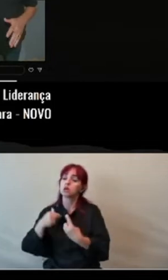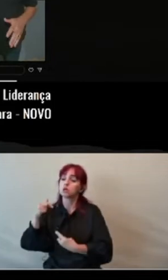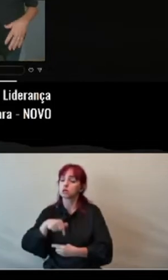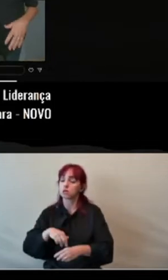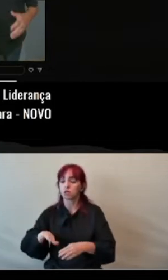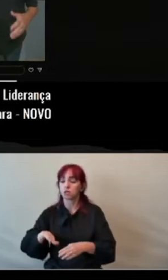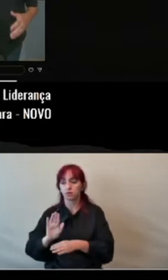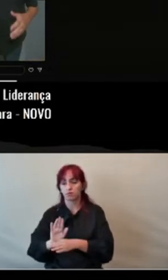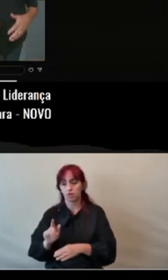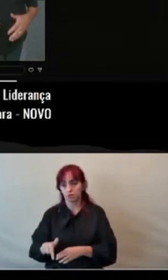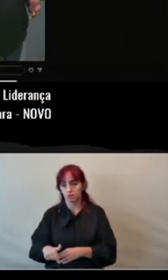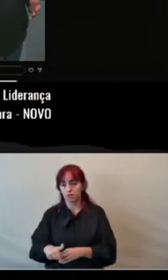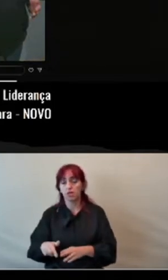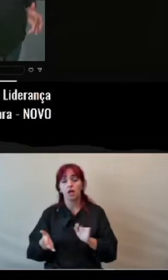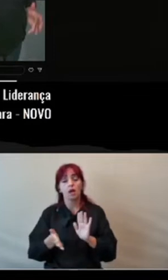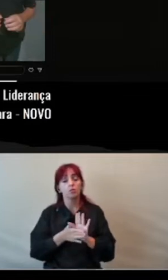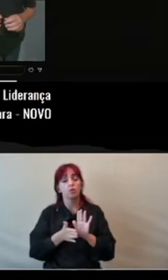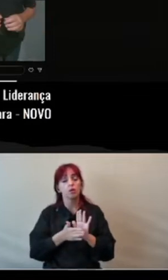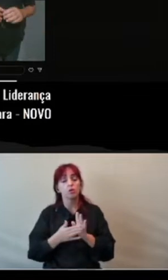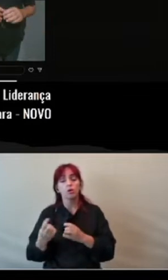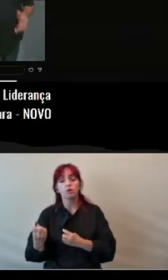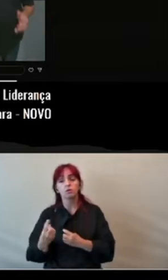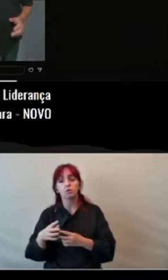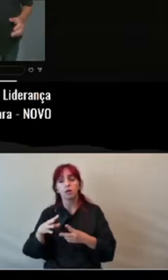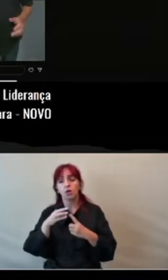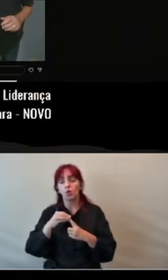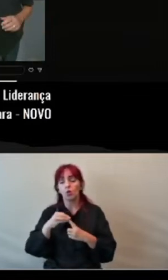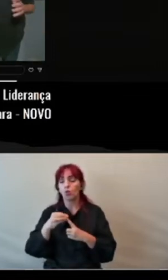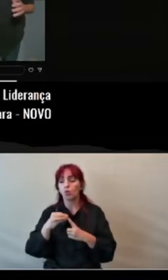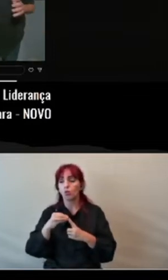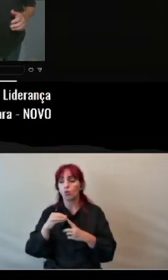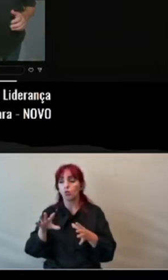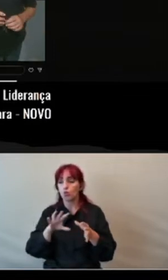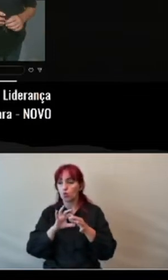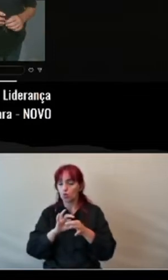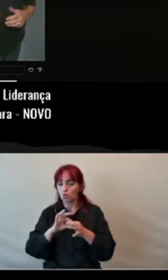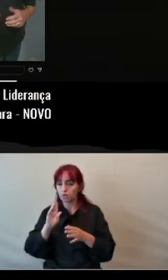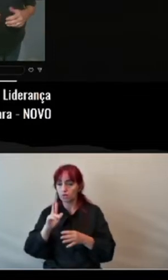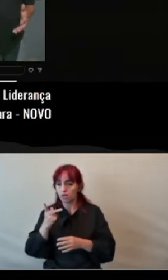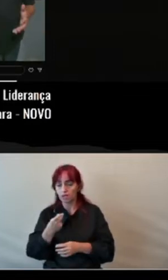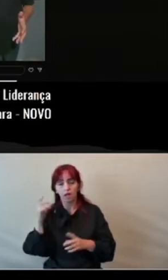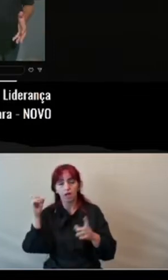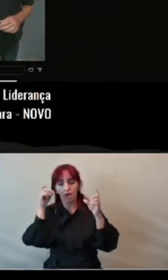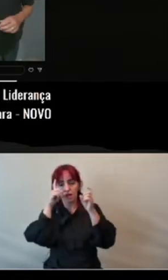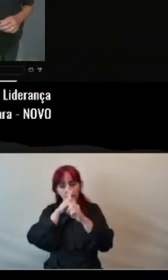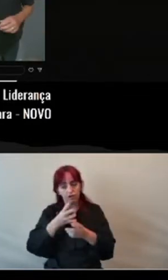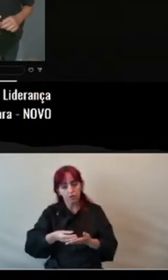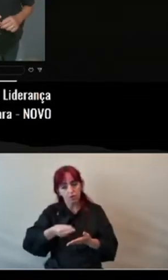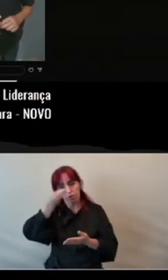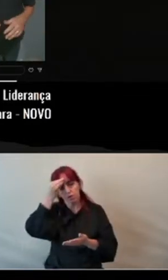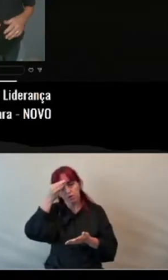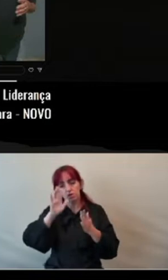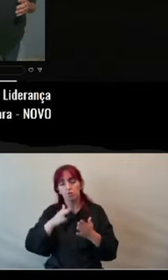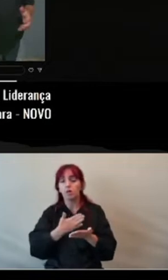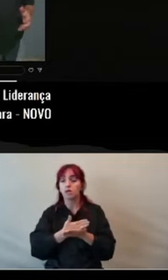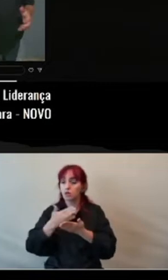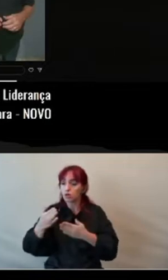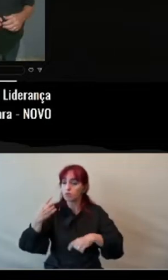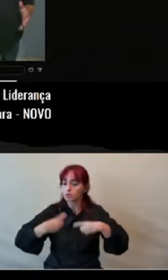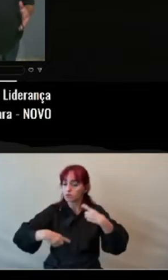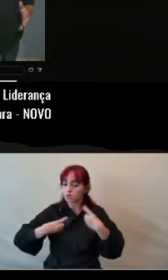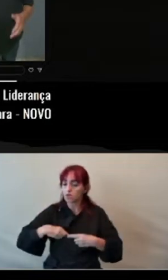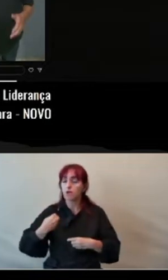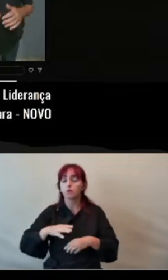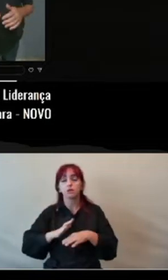pelo UNI-BH é uma proposta polêmica, complicada e de difícil compreensão. Mas é o início de uma discussão. Temos que caminhar